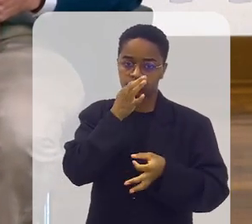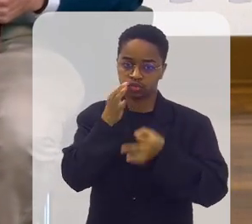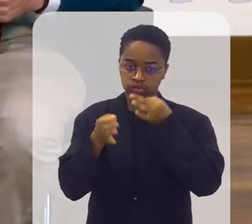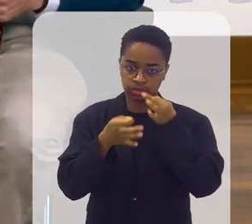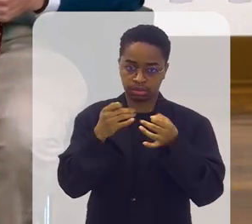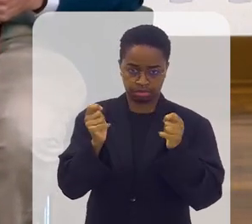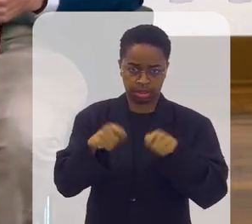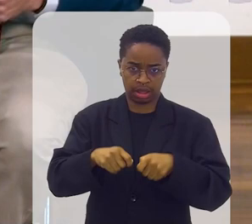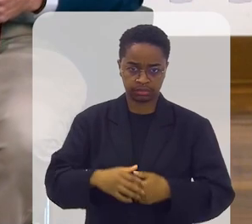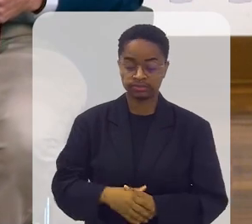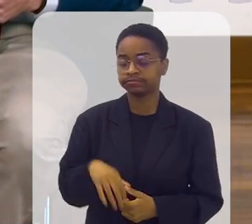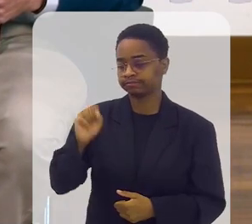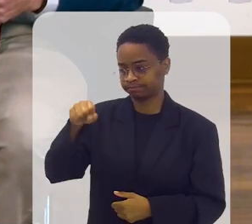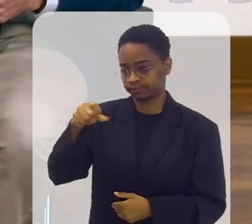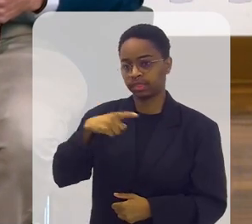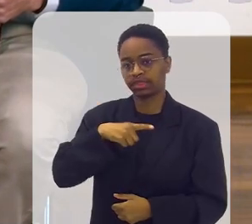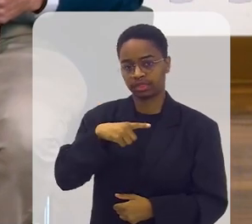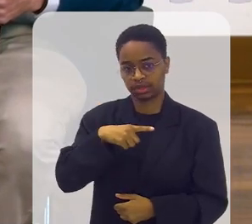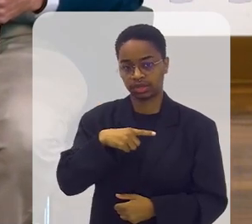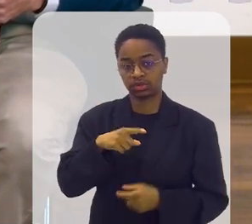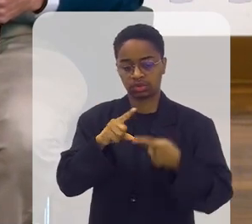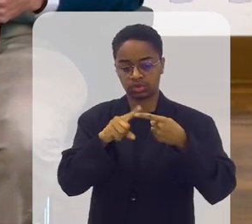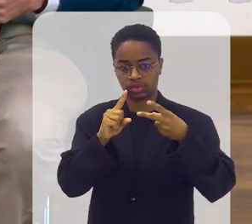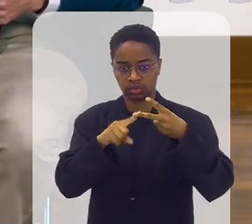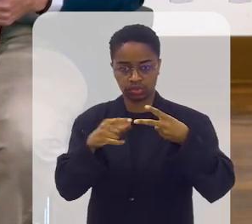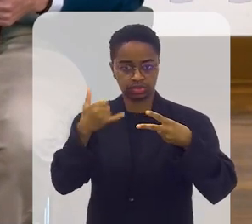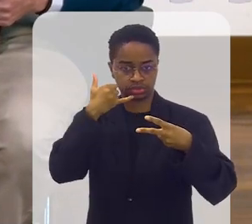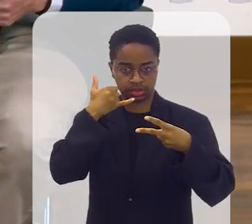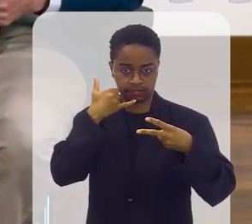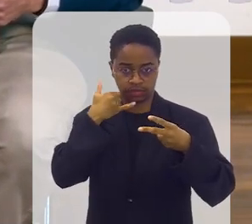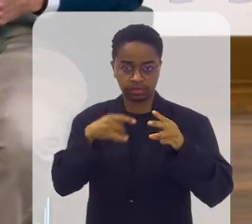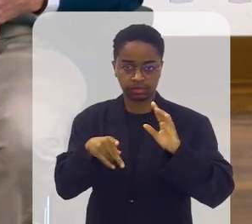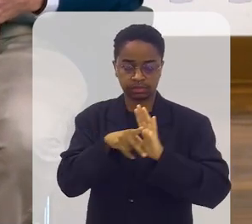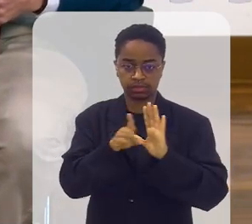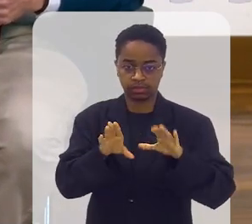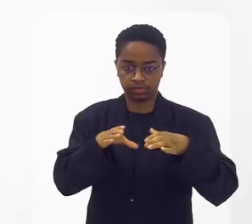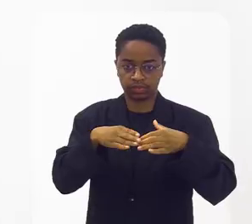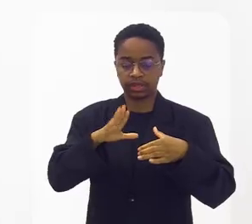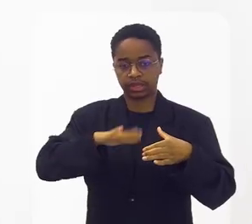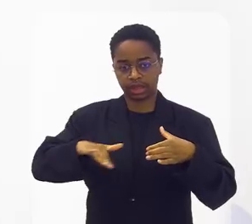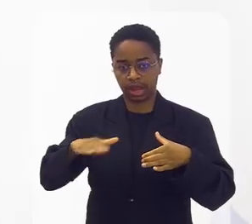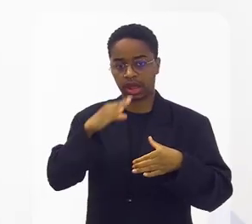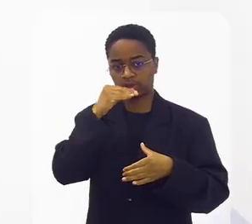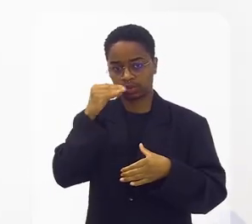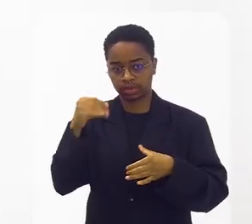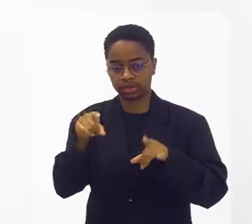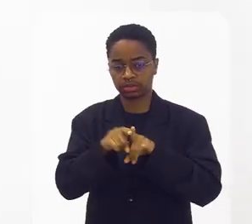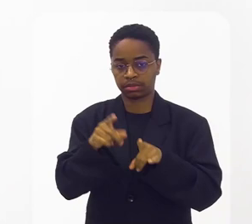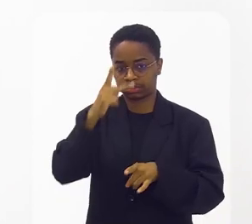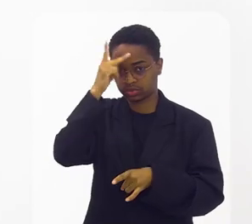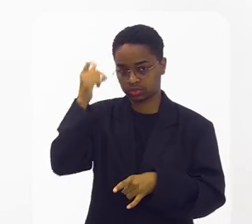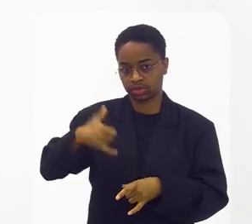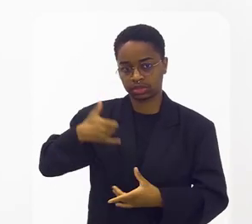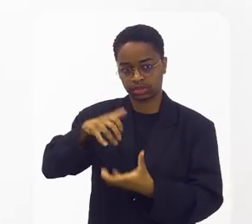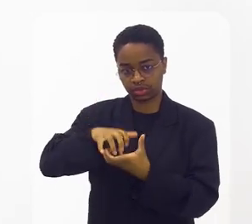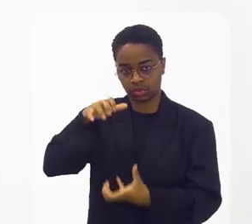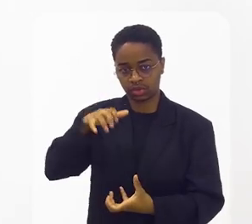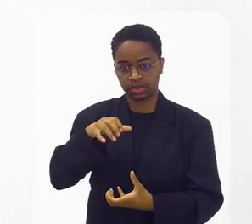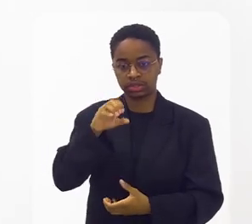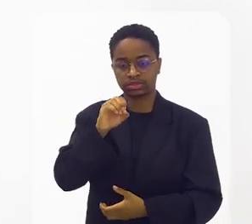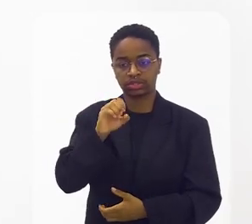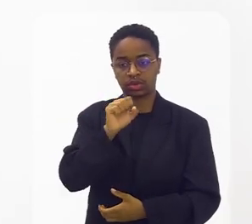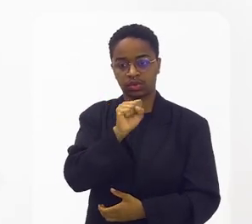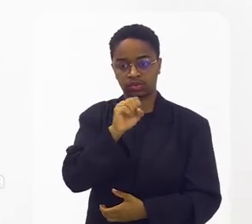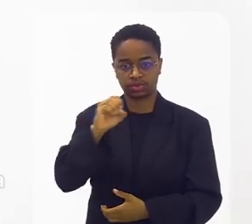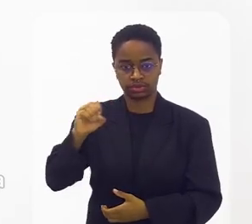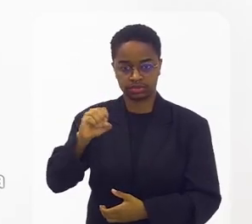sugestões relacionadas ao tema? Sim, nós temos. Nós temos dois telefones da Comissão da Criança e Adolescente e da Pessoa Idosa, que